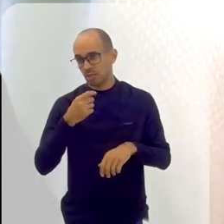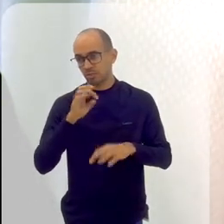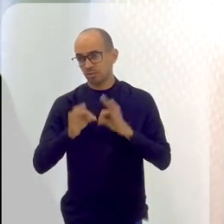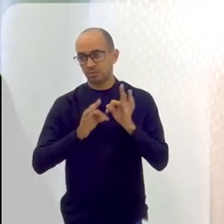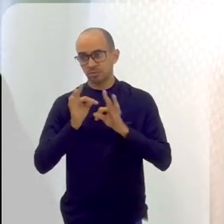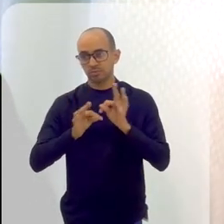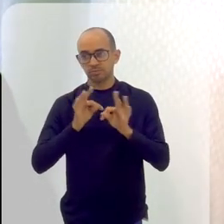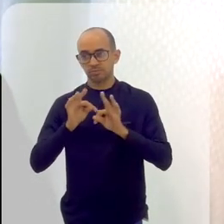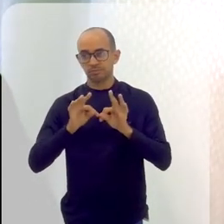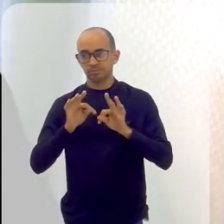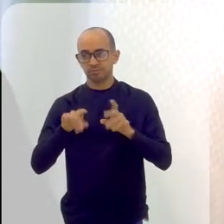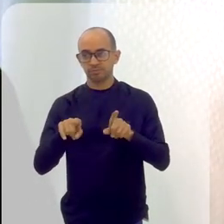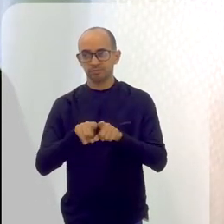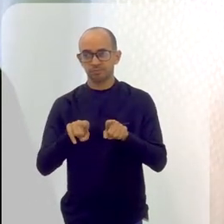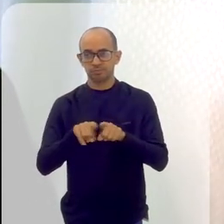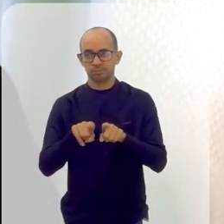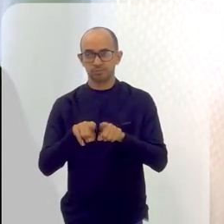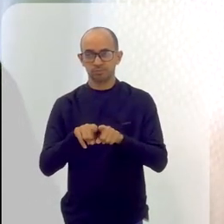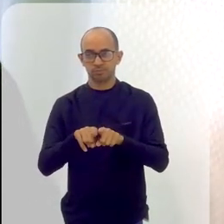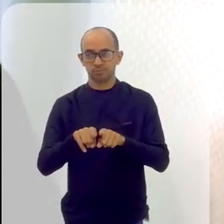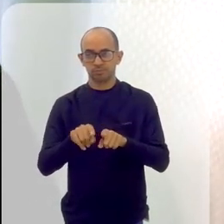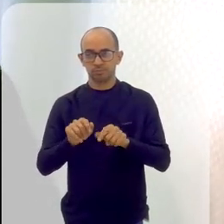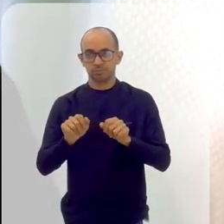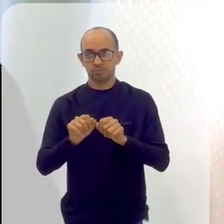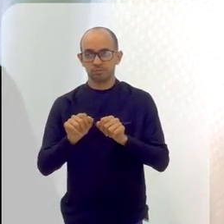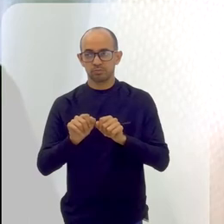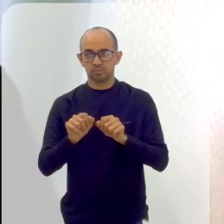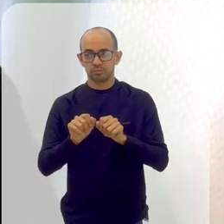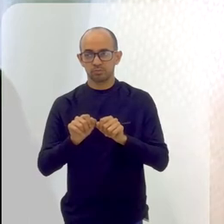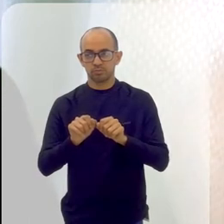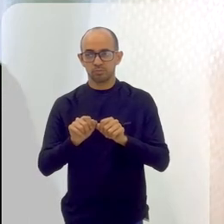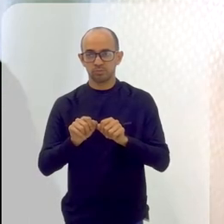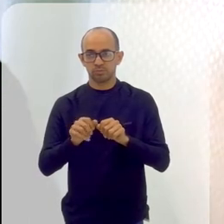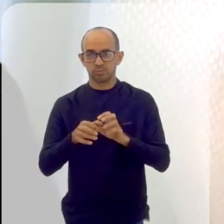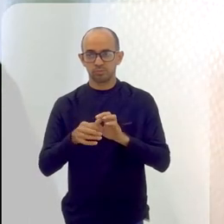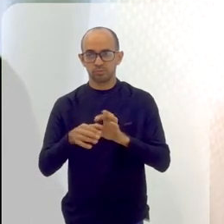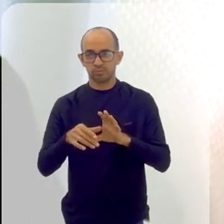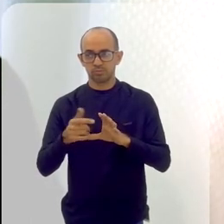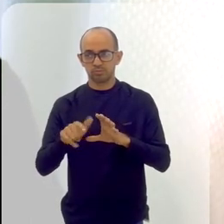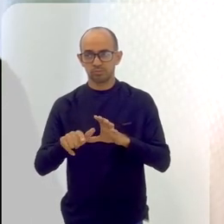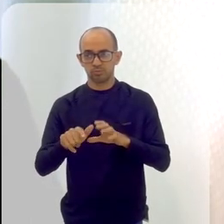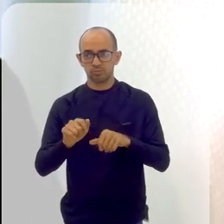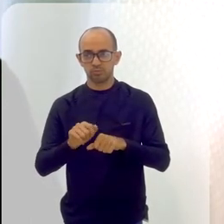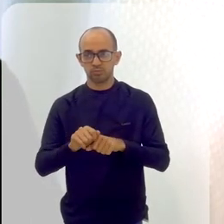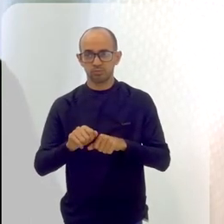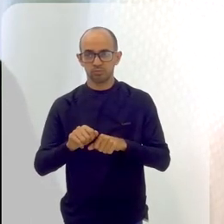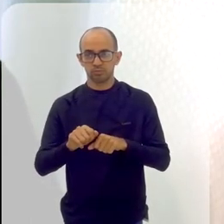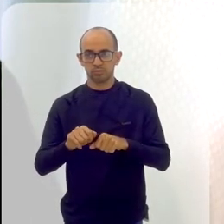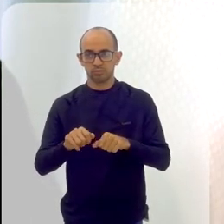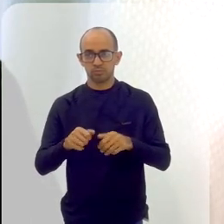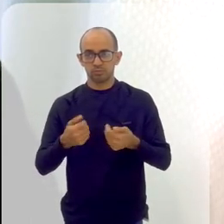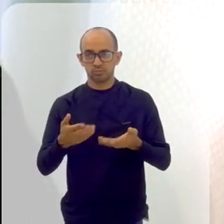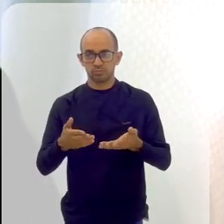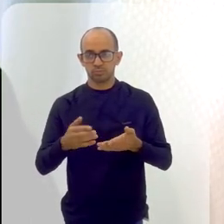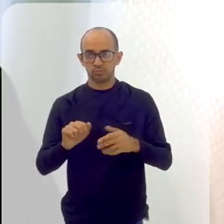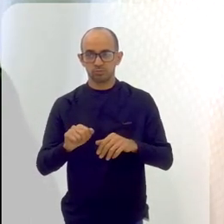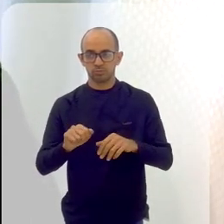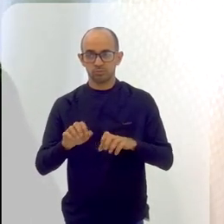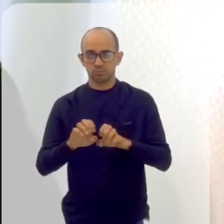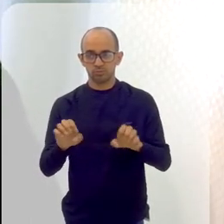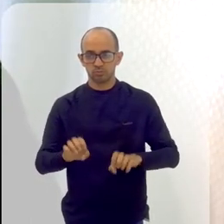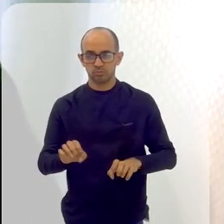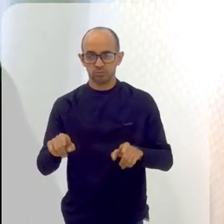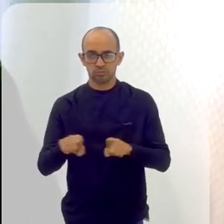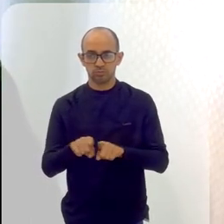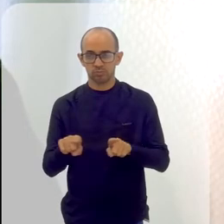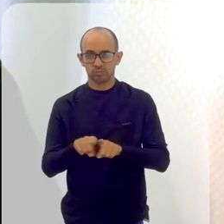até certo ponto, né, ele segura alguns sintomas e libera outros, né. Sim. E acho que todo o remédio também,